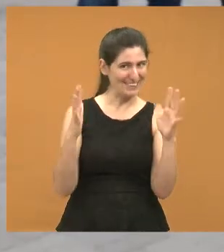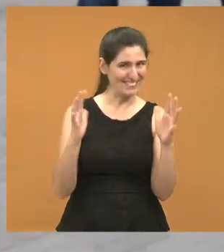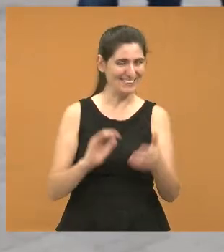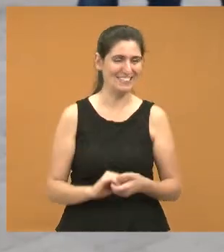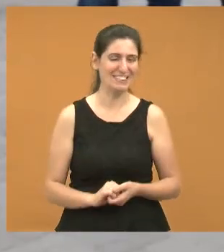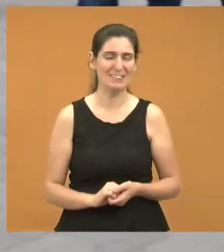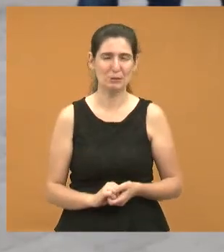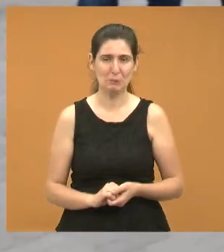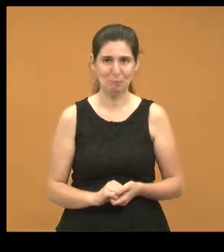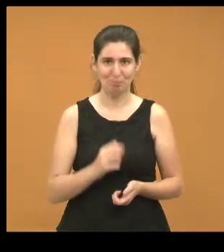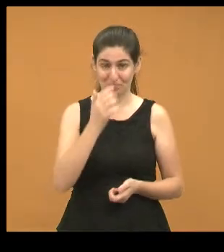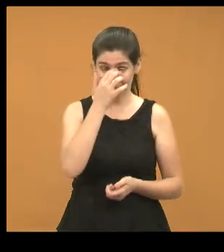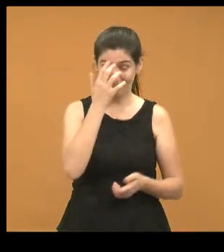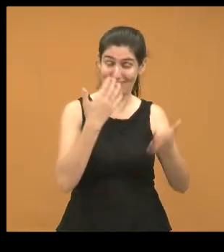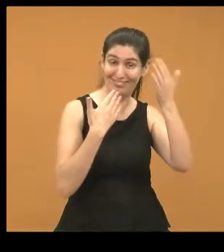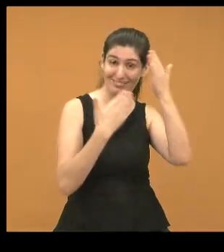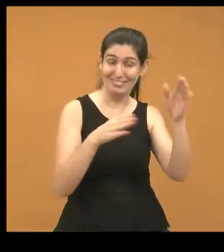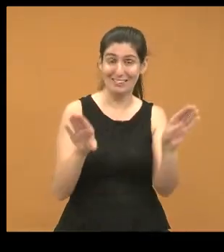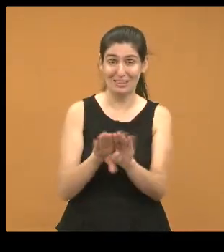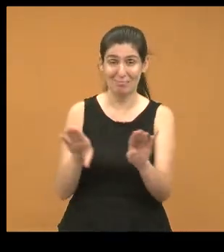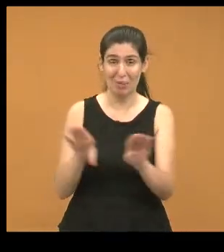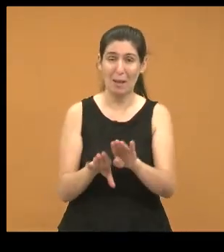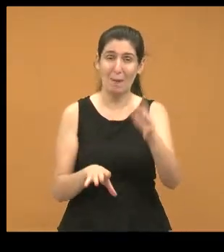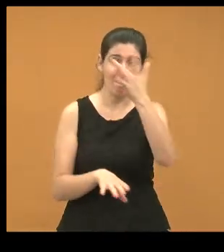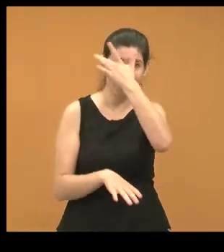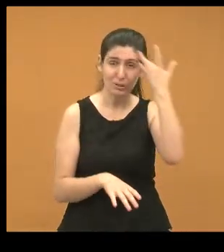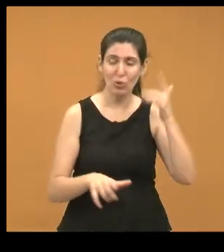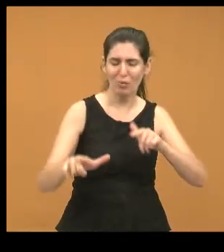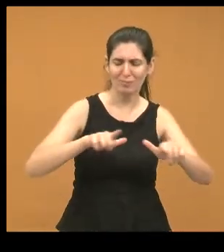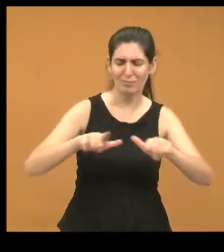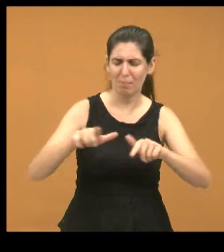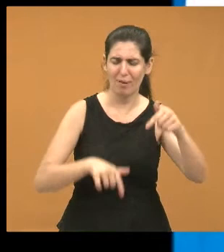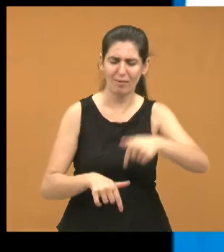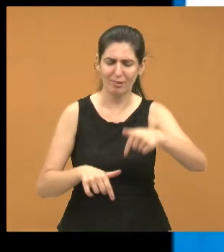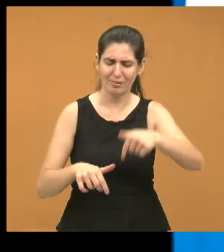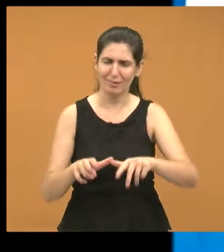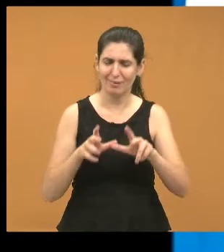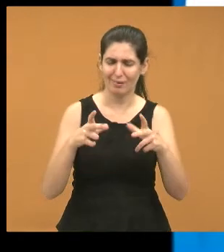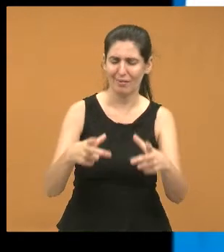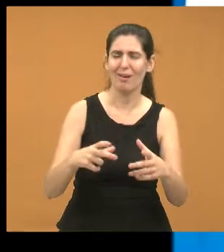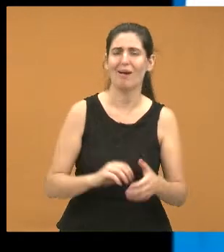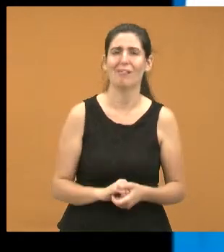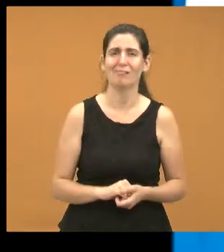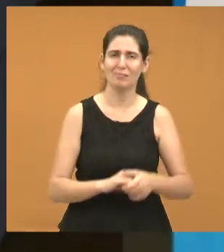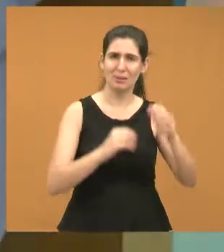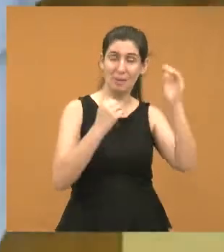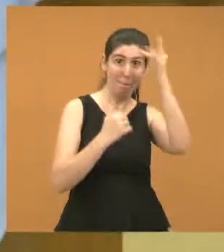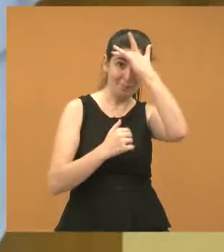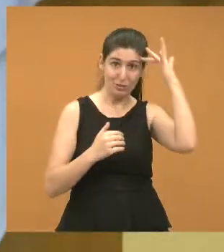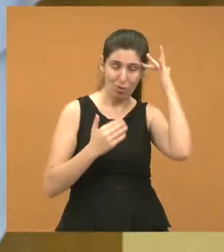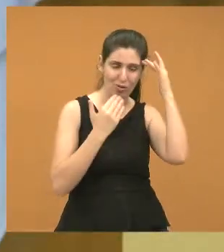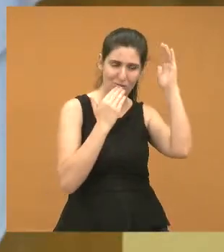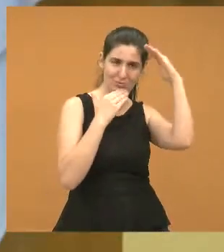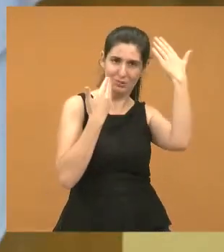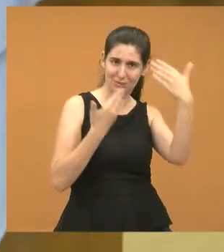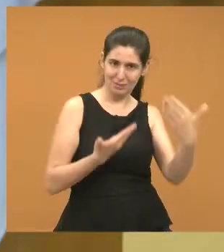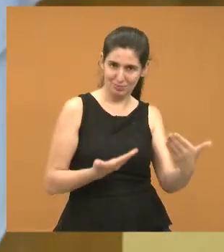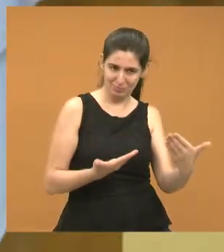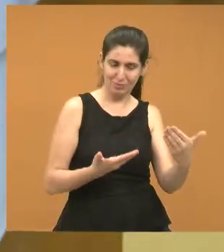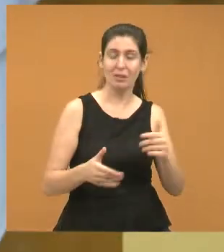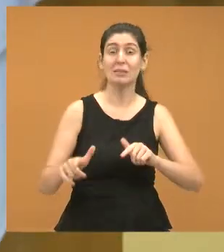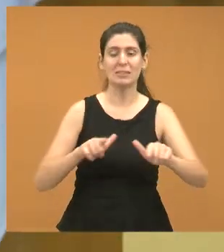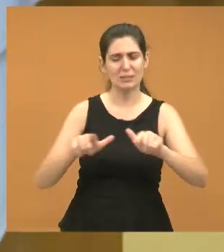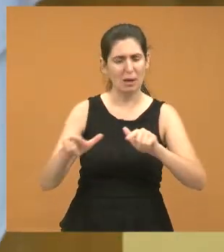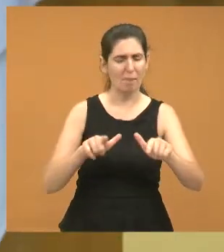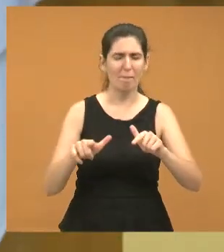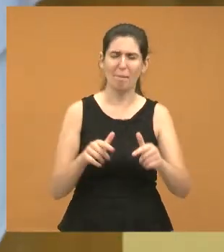Gostaria de agradecer também a todos os funcionários desta casa, o pessoal aí do cerimonial, que a gente percebe aí que trabalha quase que dia